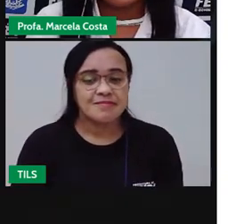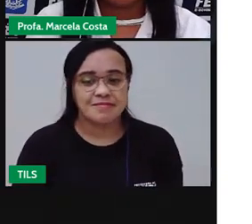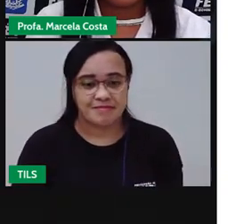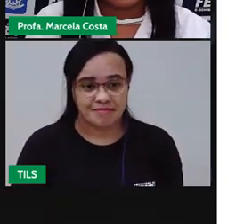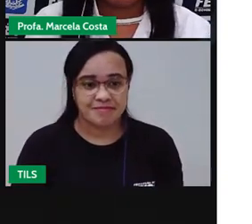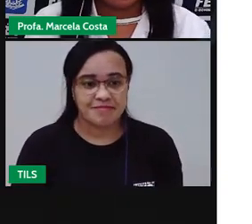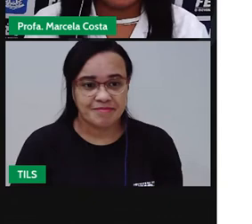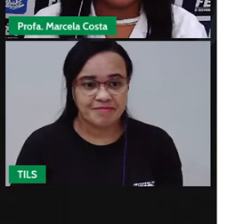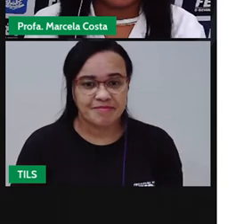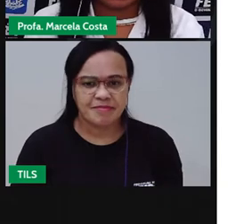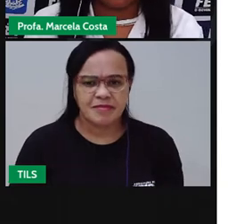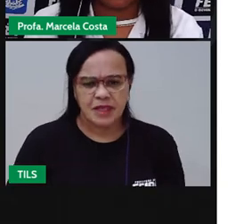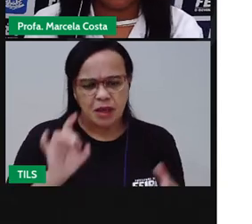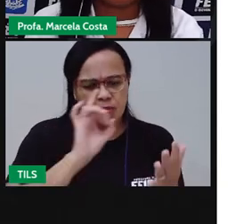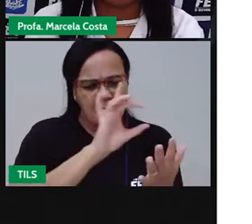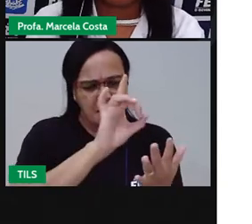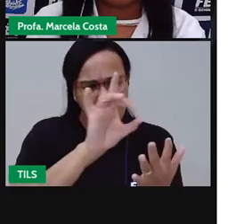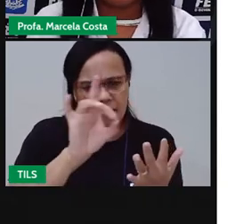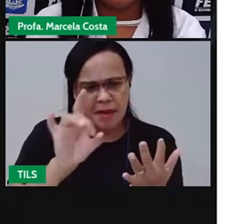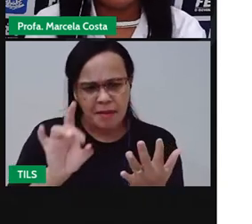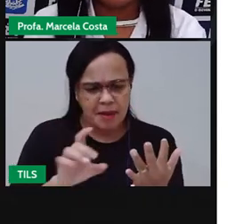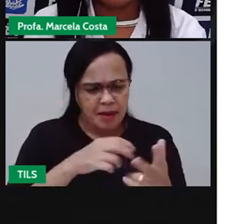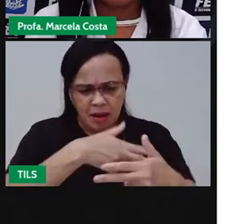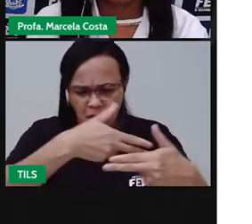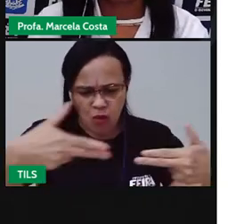Que elementos foi que a Amália destacou?